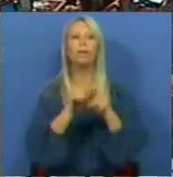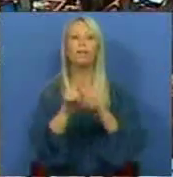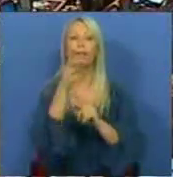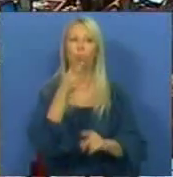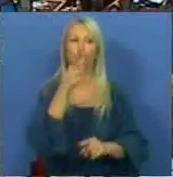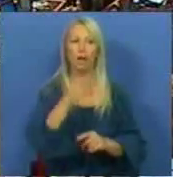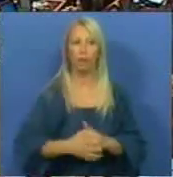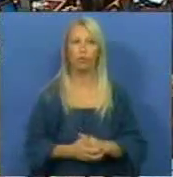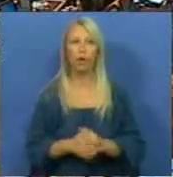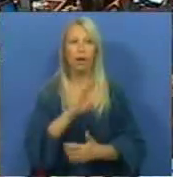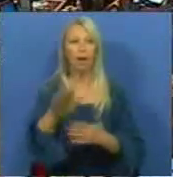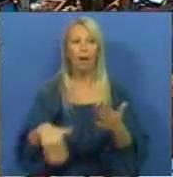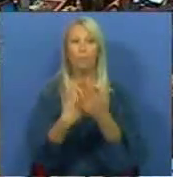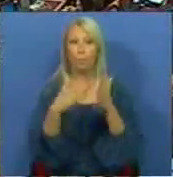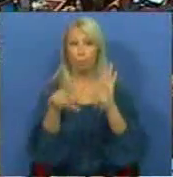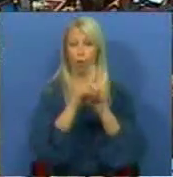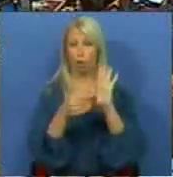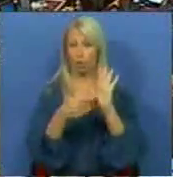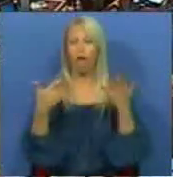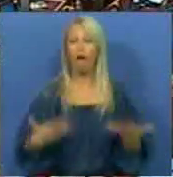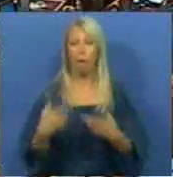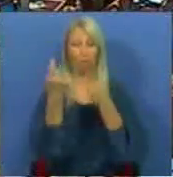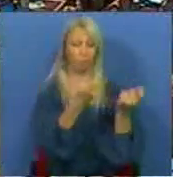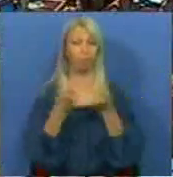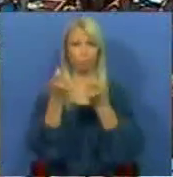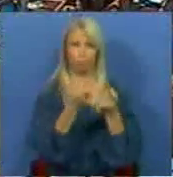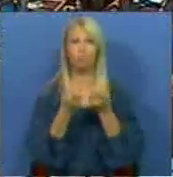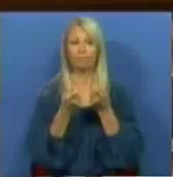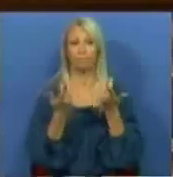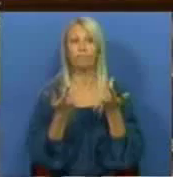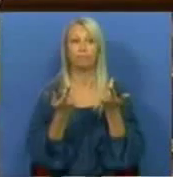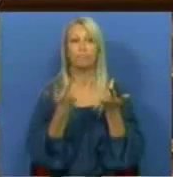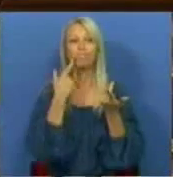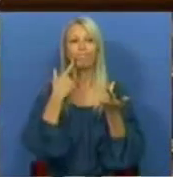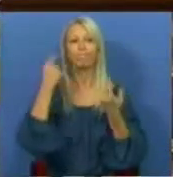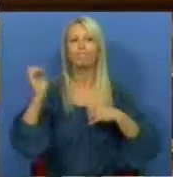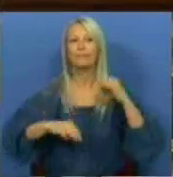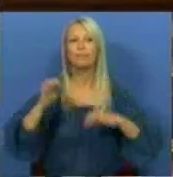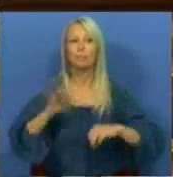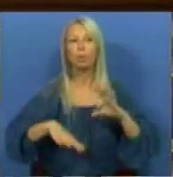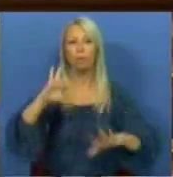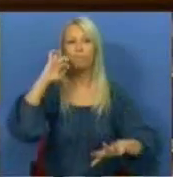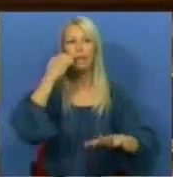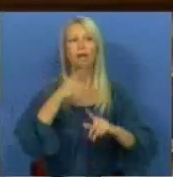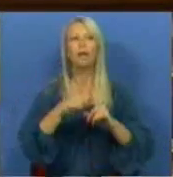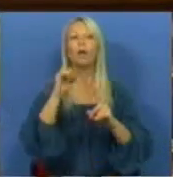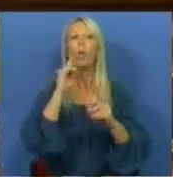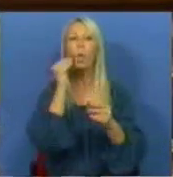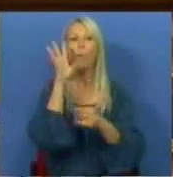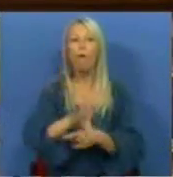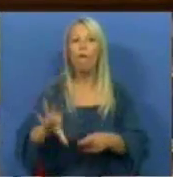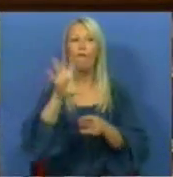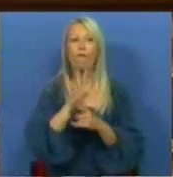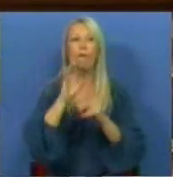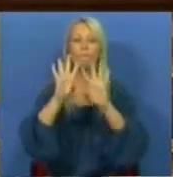A proposta de lei que agora discutimos coloca em causa os procedimentos gerais de proteção das